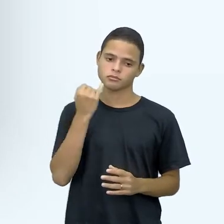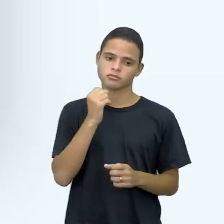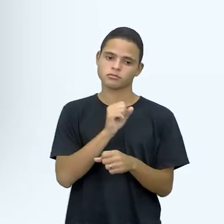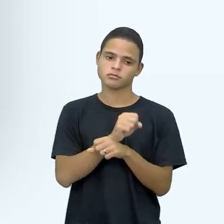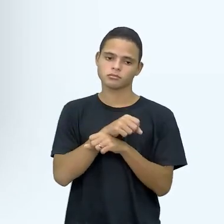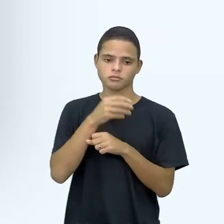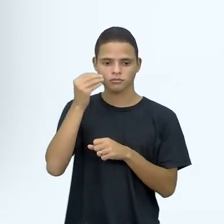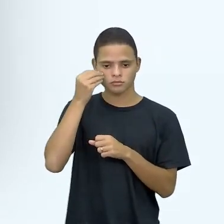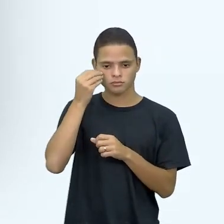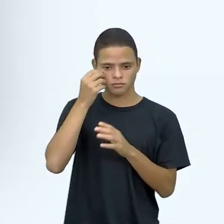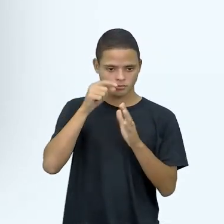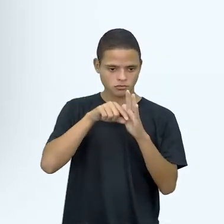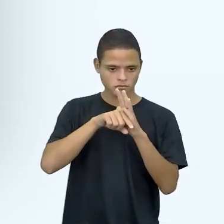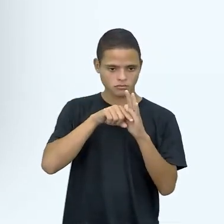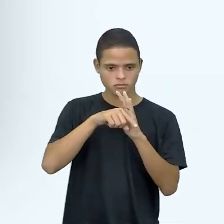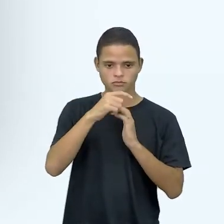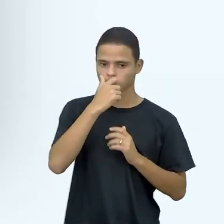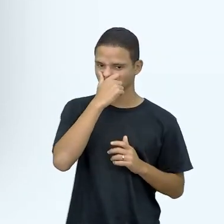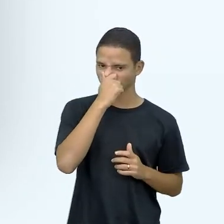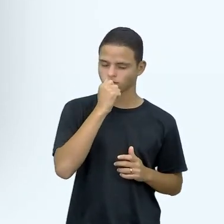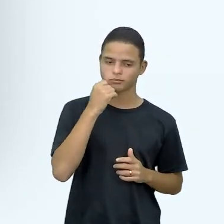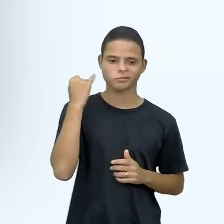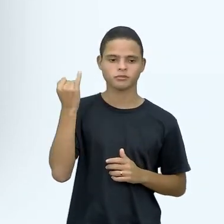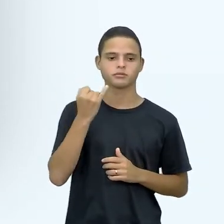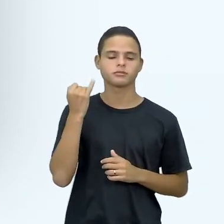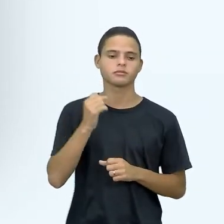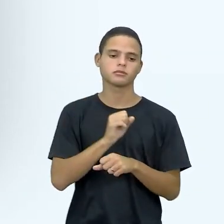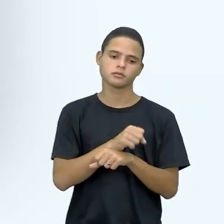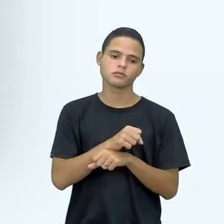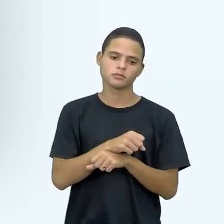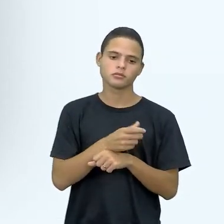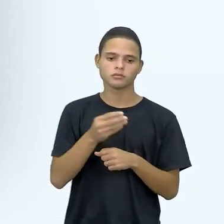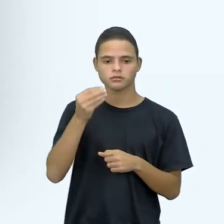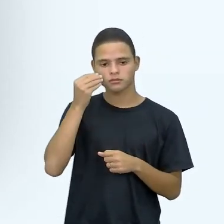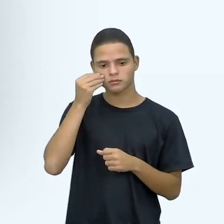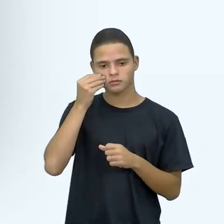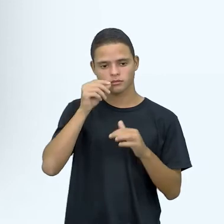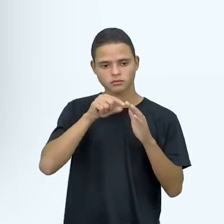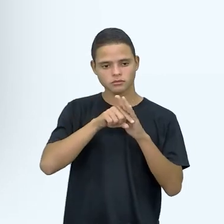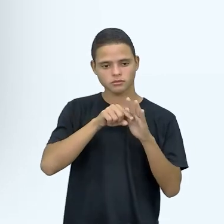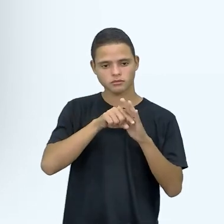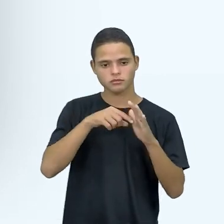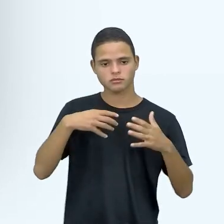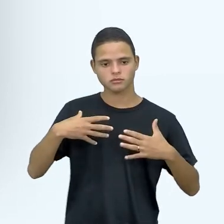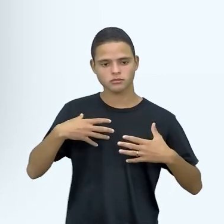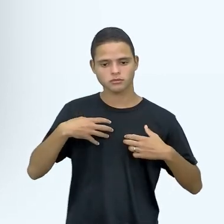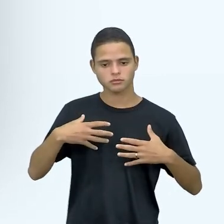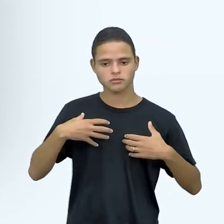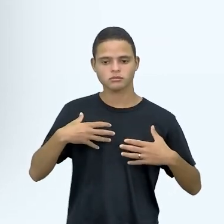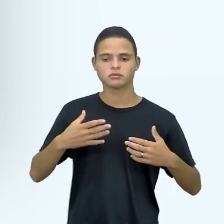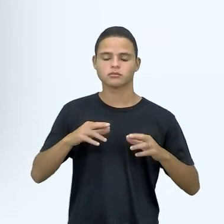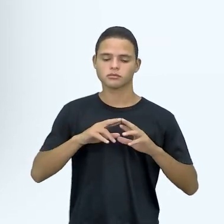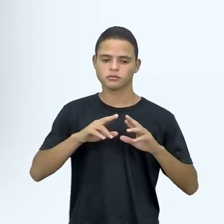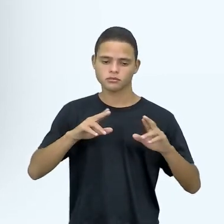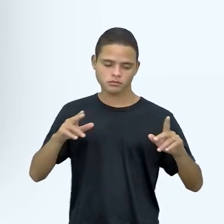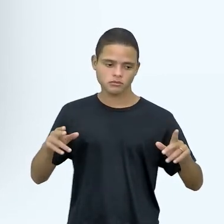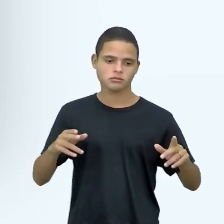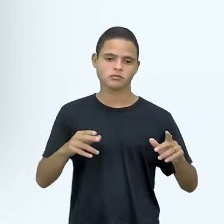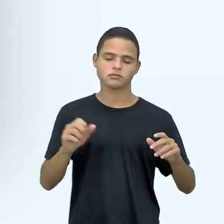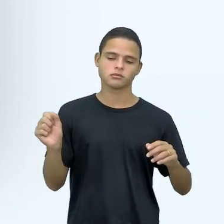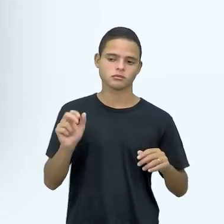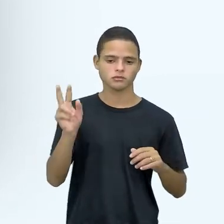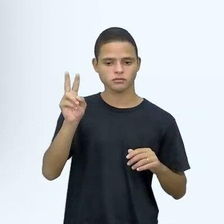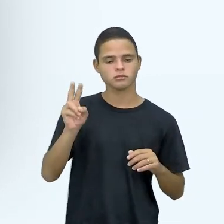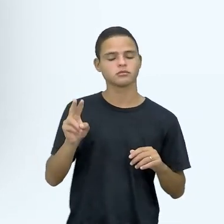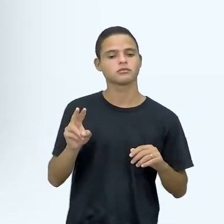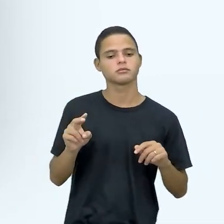os testes quantitativos, né, nesse caso seria, né, o hemograma, né, lembrar que esses valores têm que flutuar, né, nesse